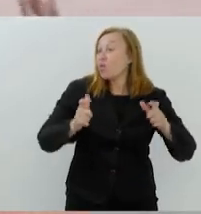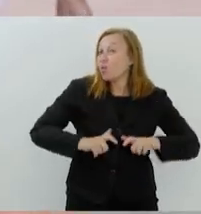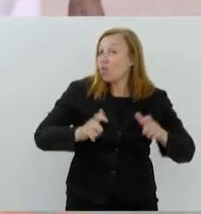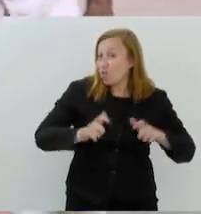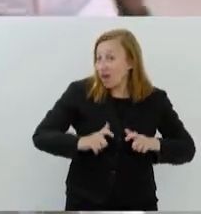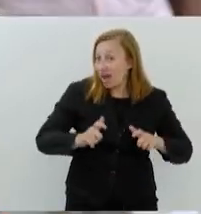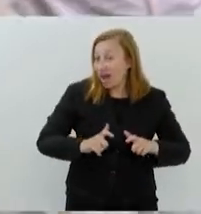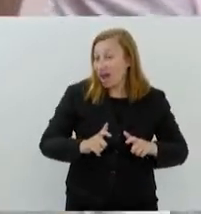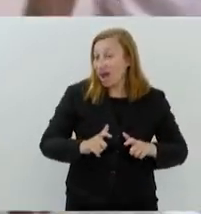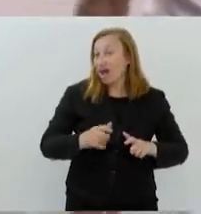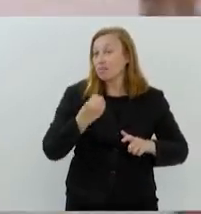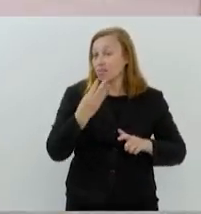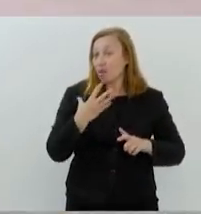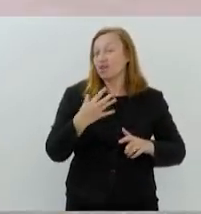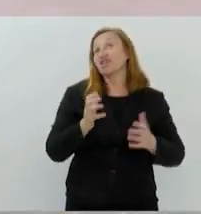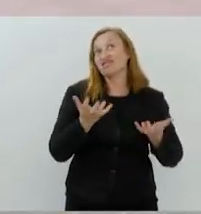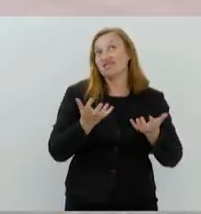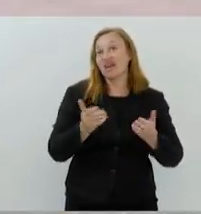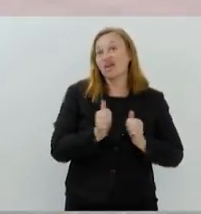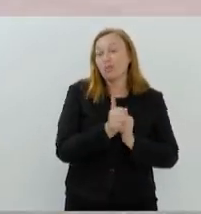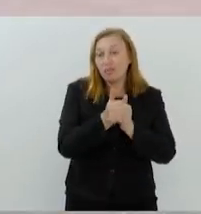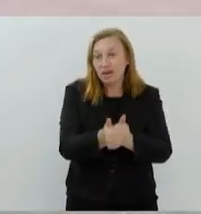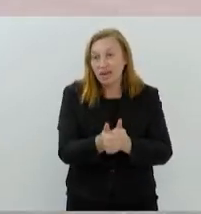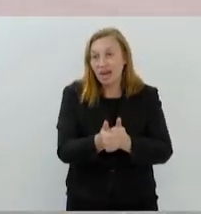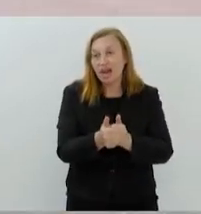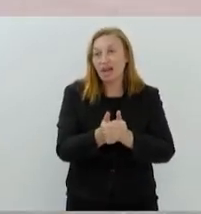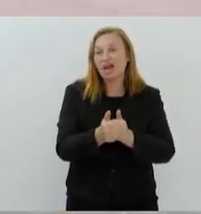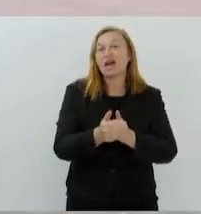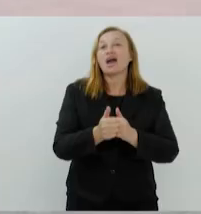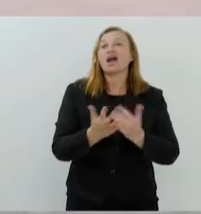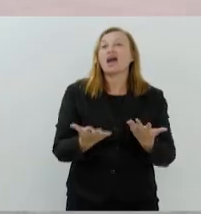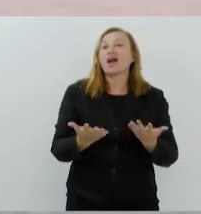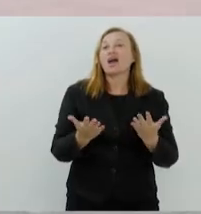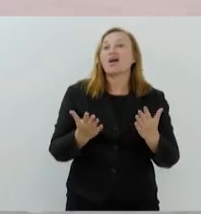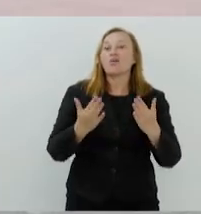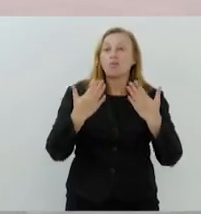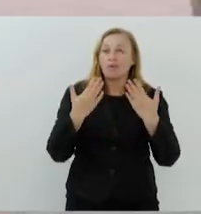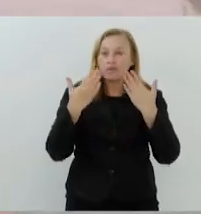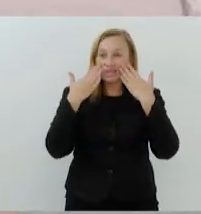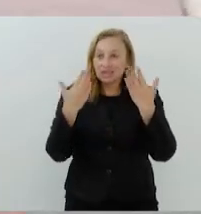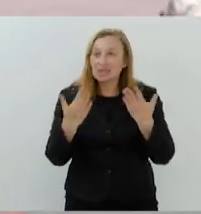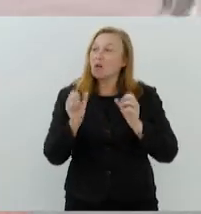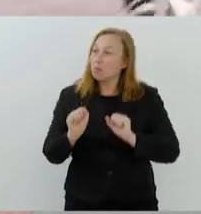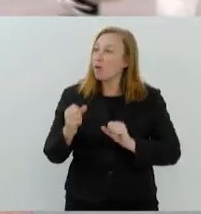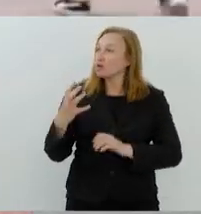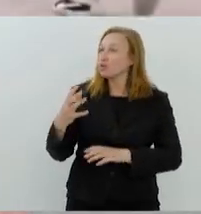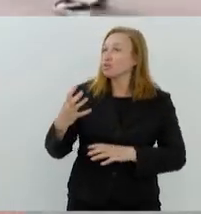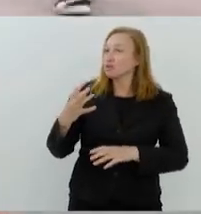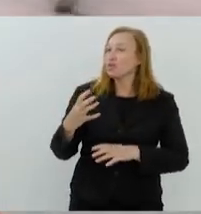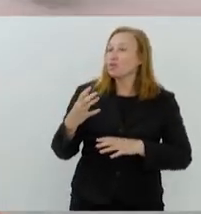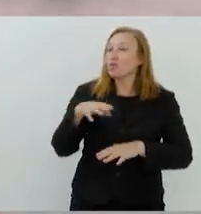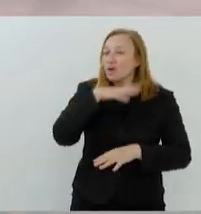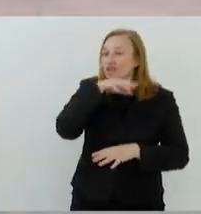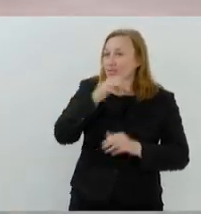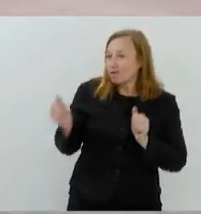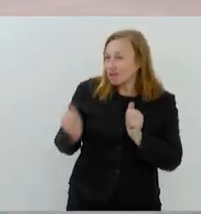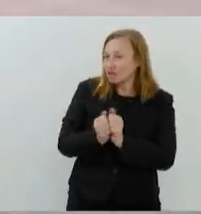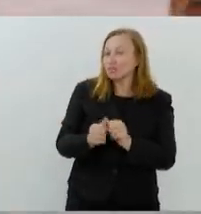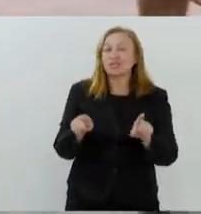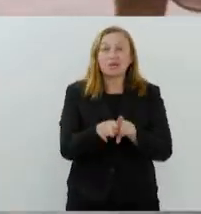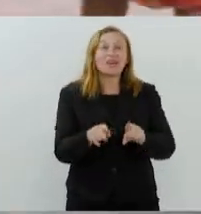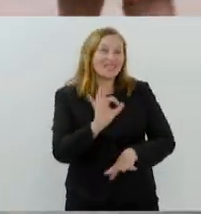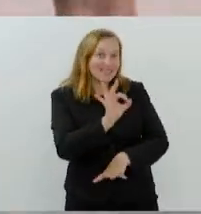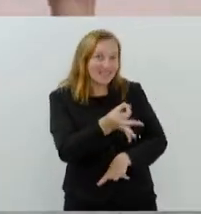pessoa que quiser acompanhar uma exposição, algum evento, pode levar o seu animalzinho de estimação também para fazer essa companhia. Exatamente.